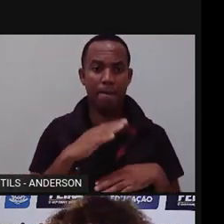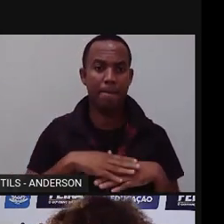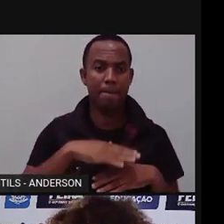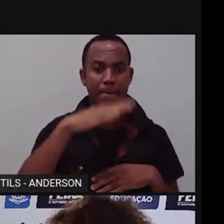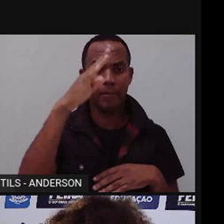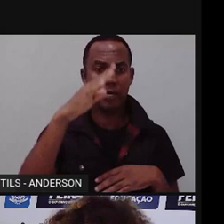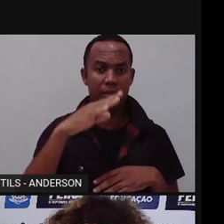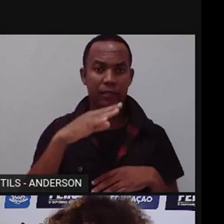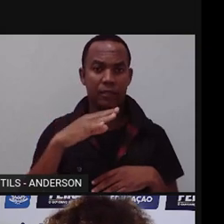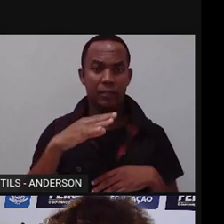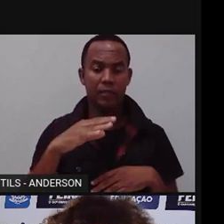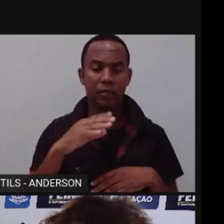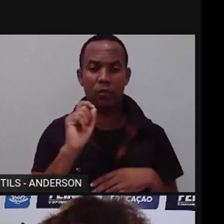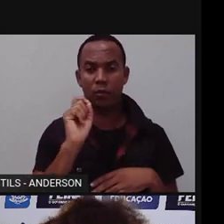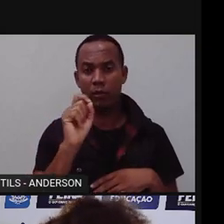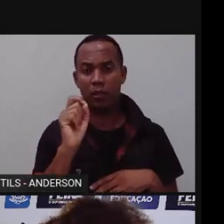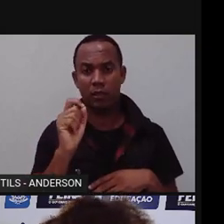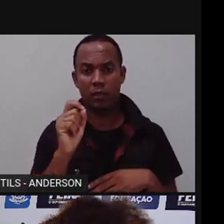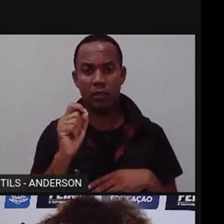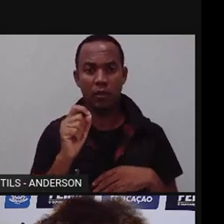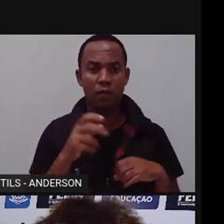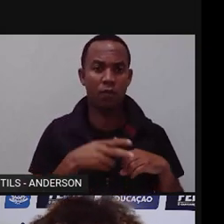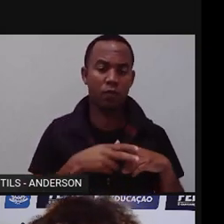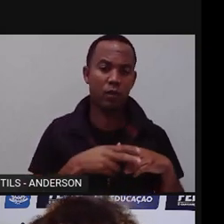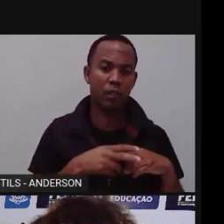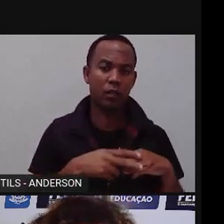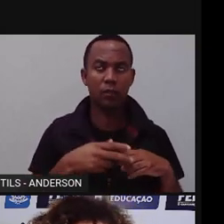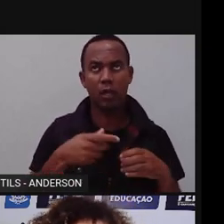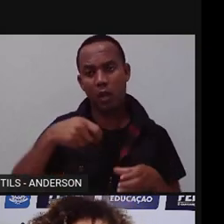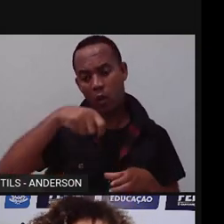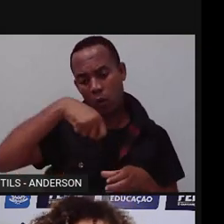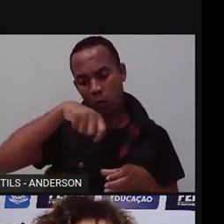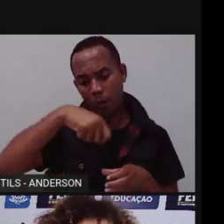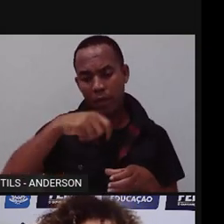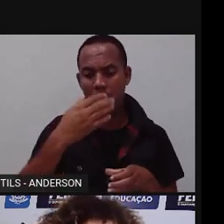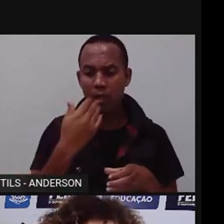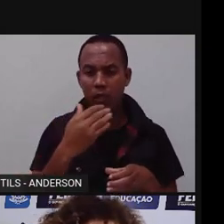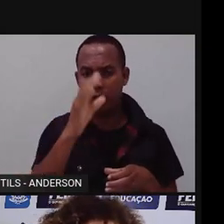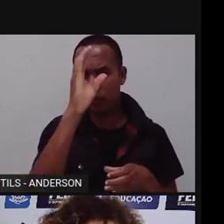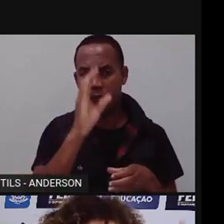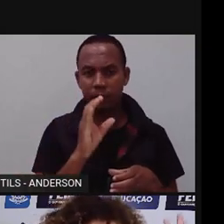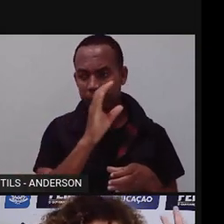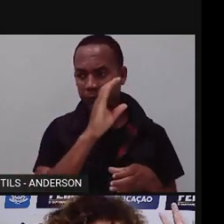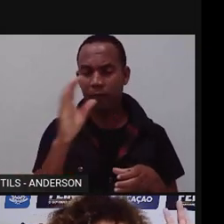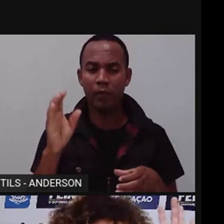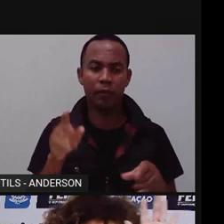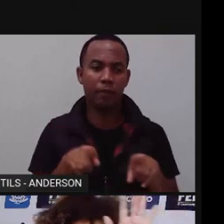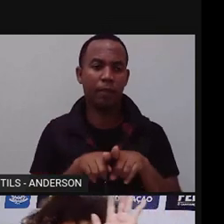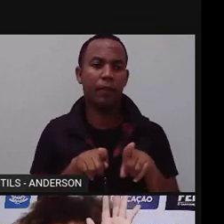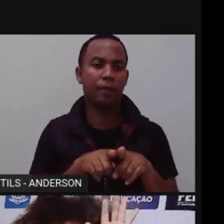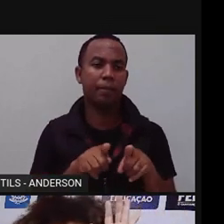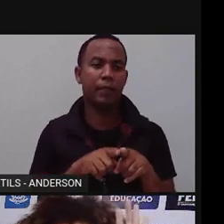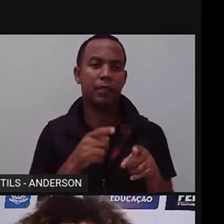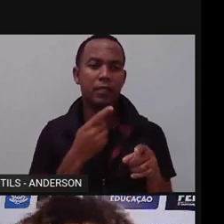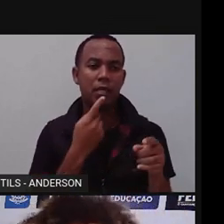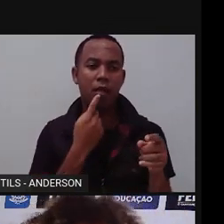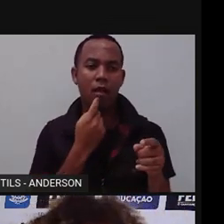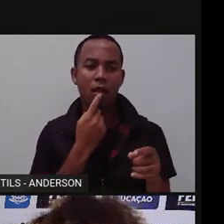vocabulário. Não é isso? Além do vocabulário, além da culinária, além da religião. Ela também tá onde? No nosso... Ops!